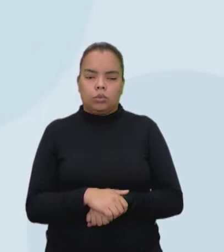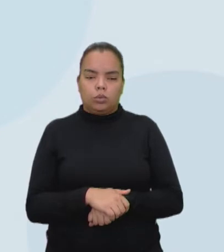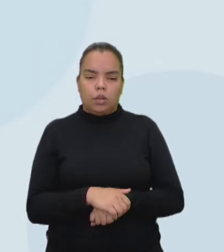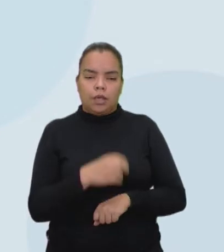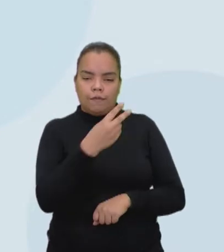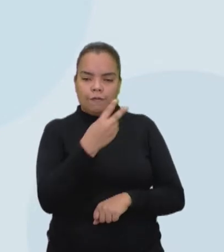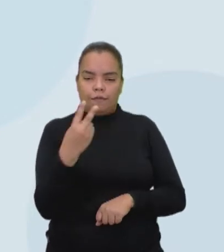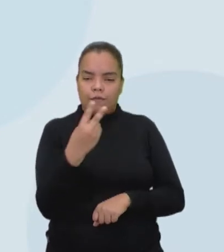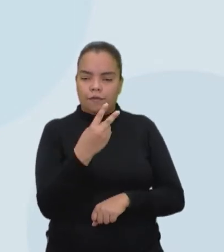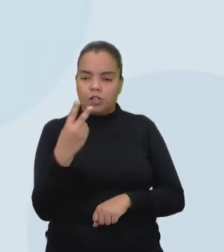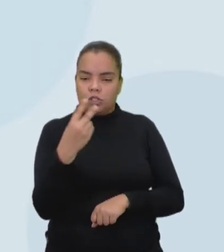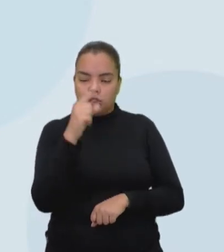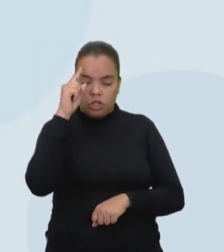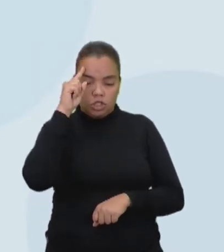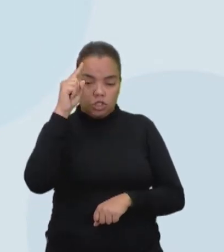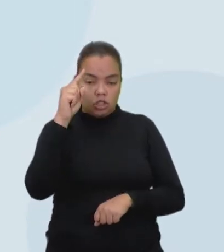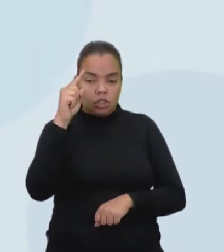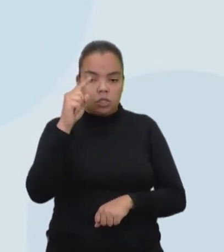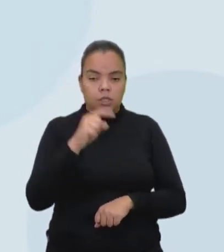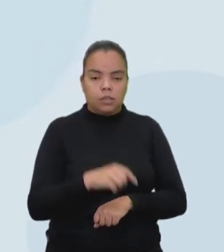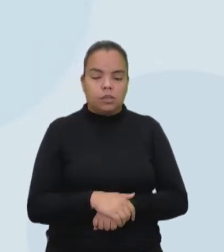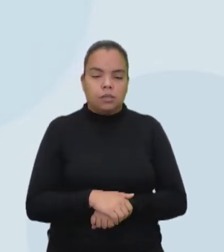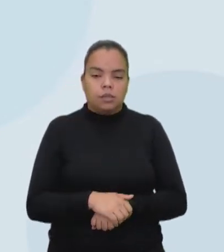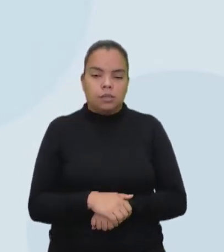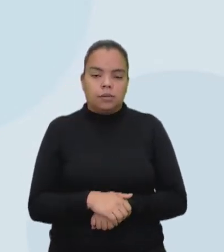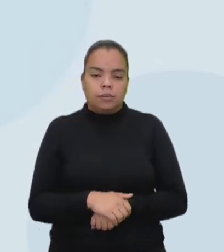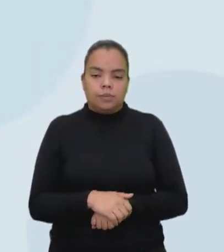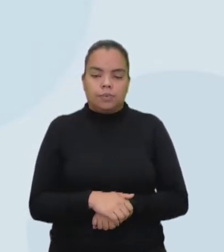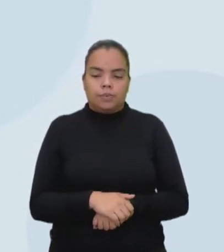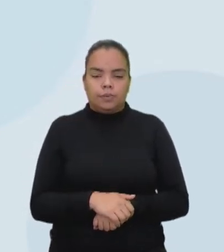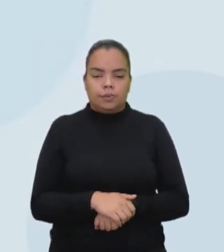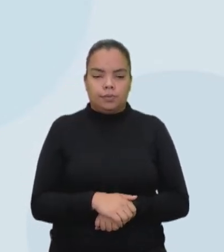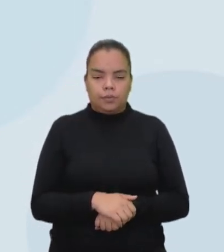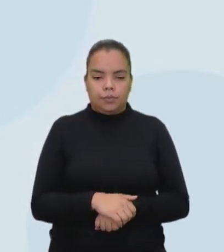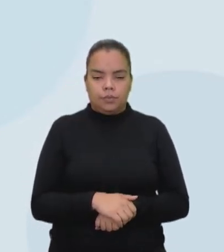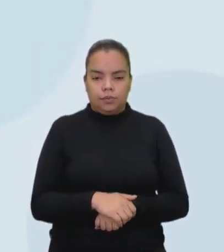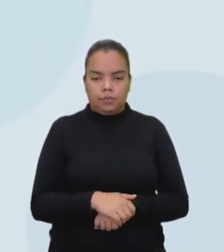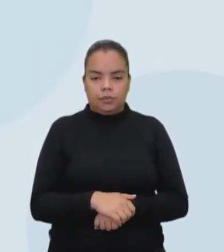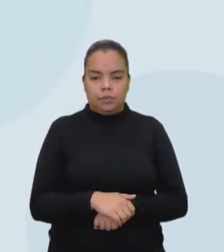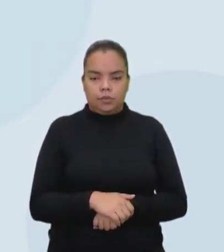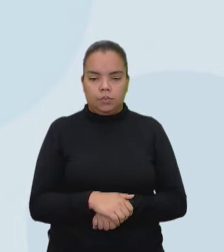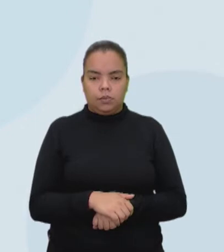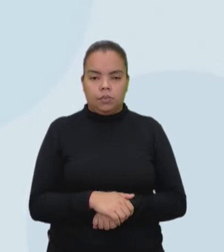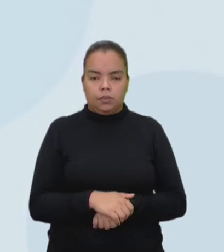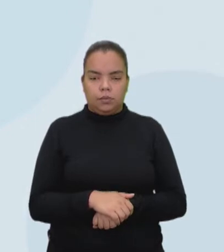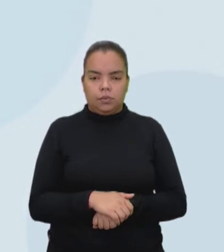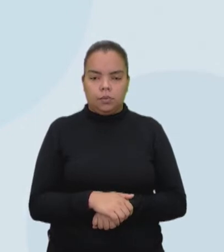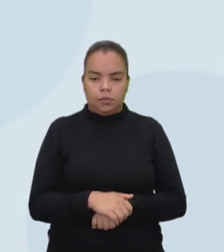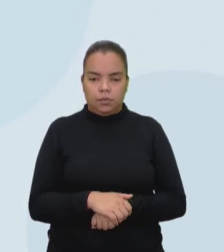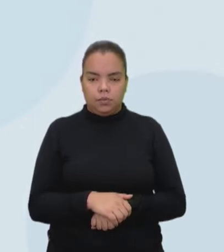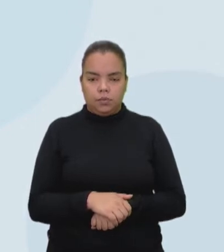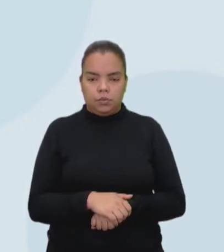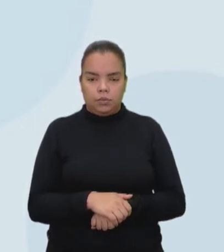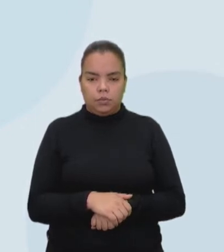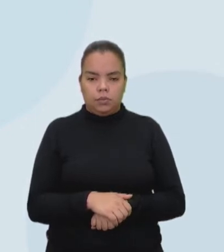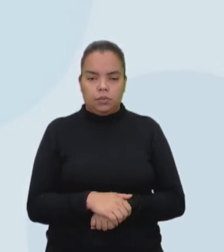dias úteis aí? Pensando que só vai ficar aberto aí com a segunda a sexta. Qual o lucro mês-dia, né?